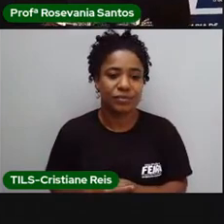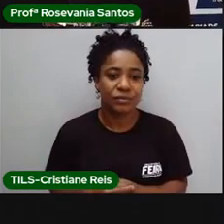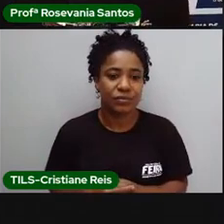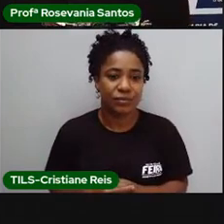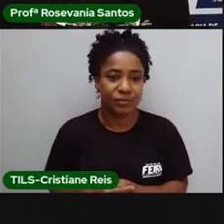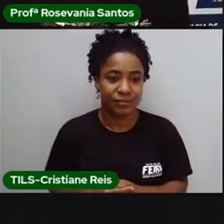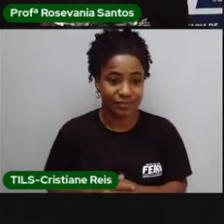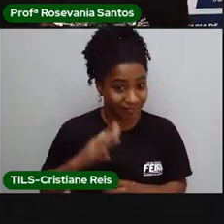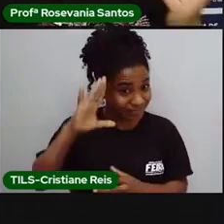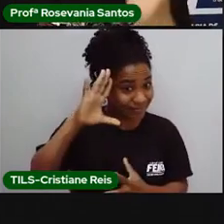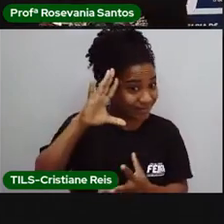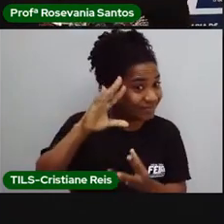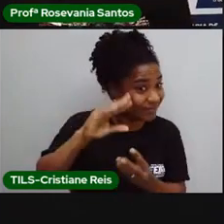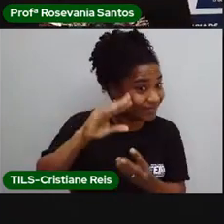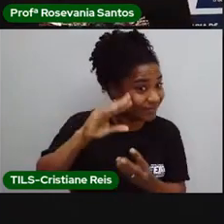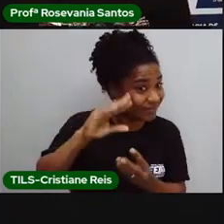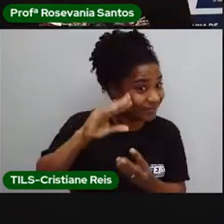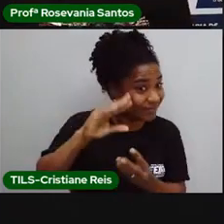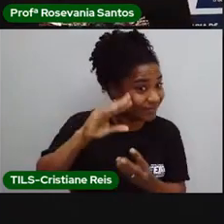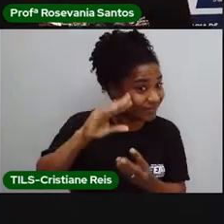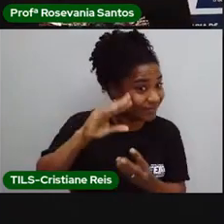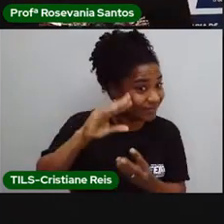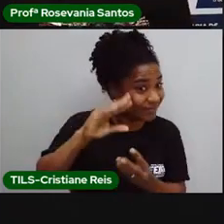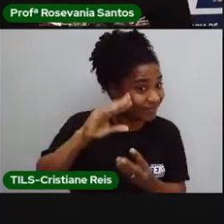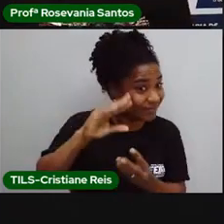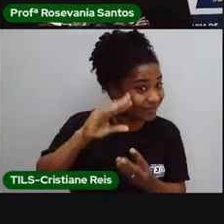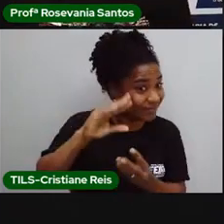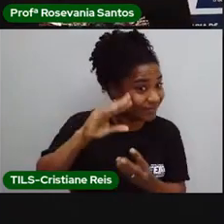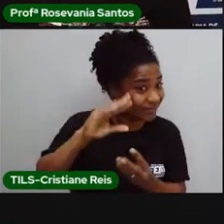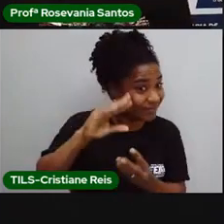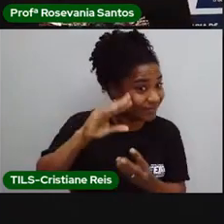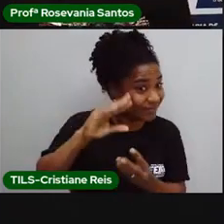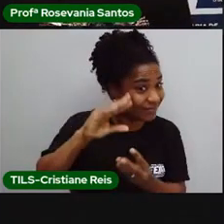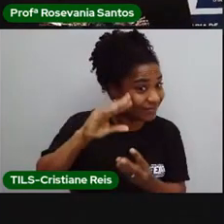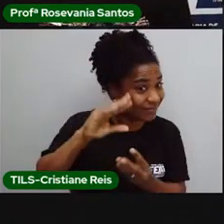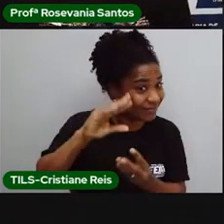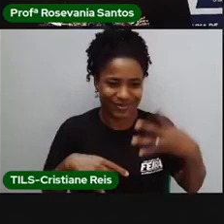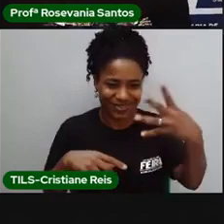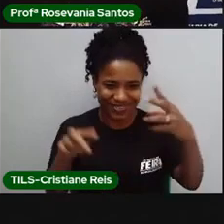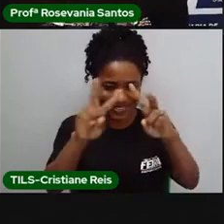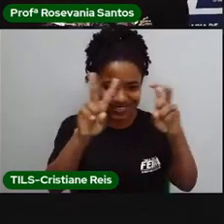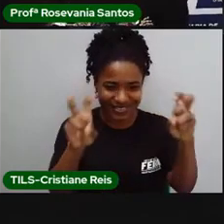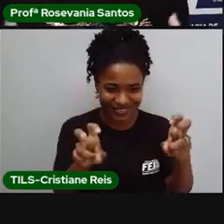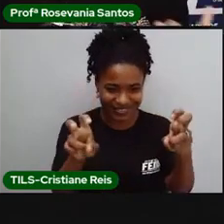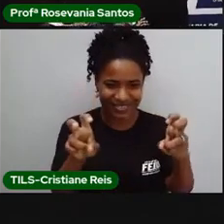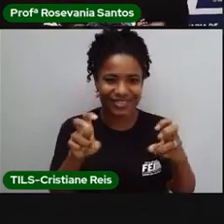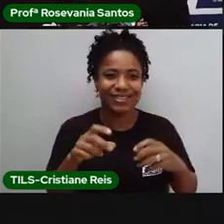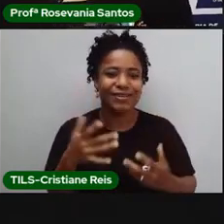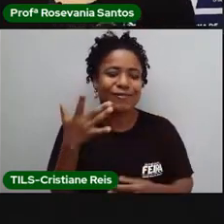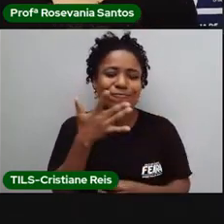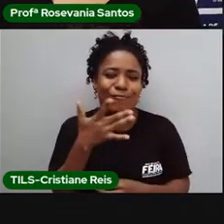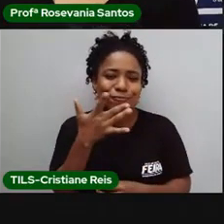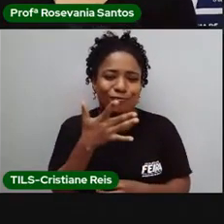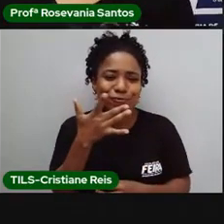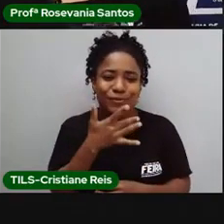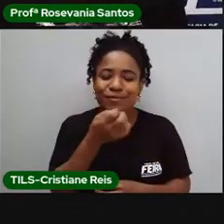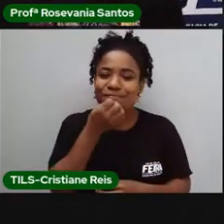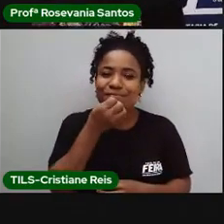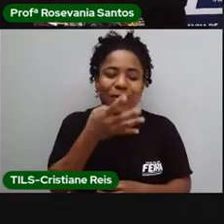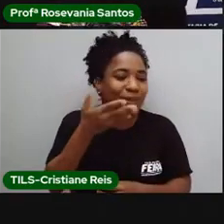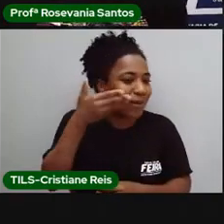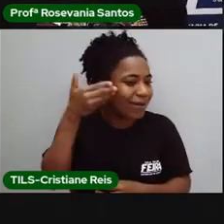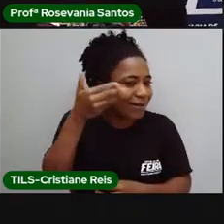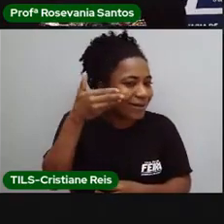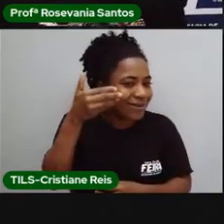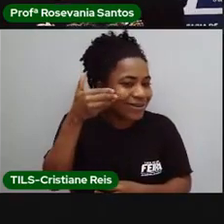Estão entendendo até aí? Espero que sim. Que vocês usam, né, esse assunto. E gostoso, porque faz parte, né, do nosso